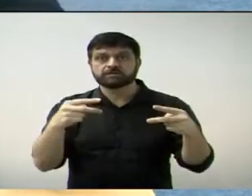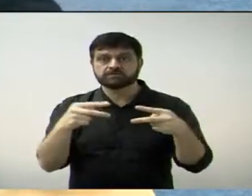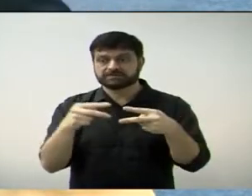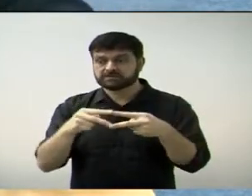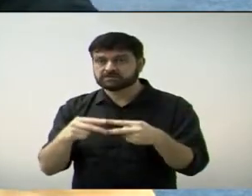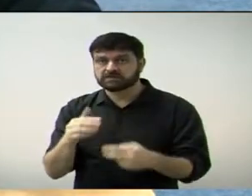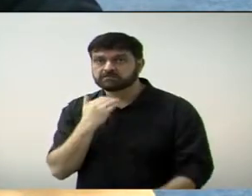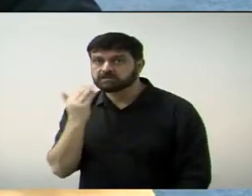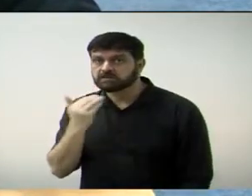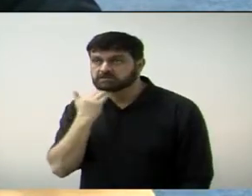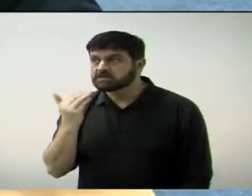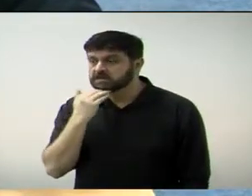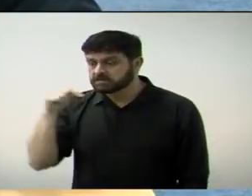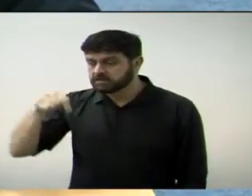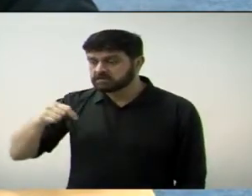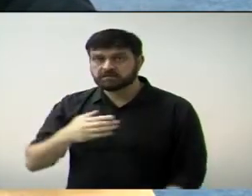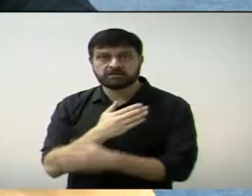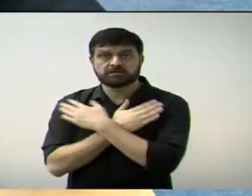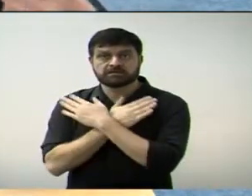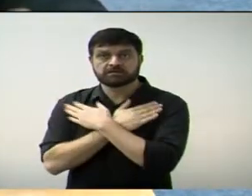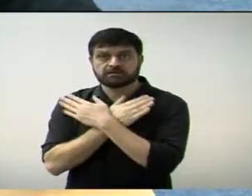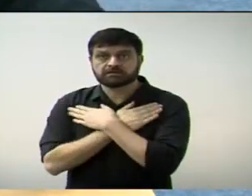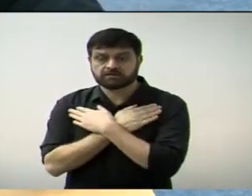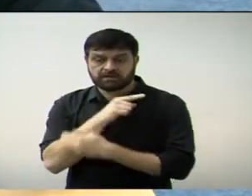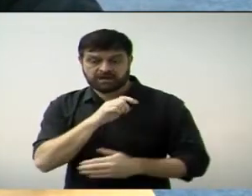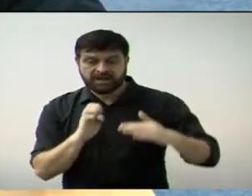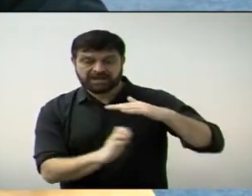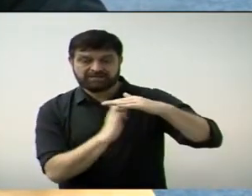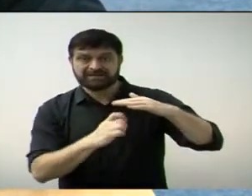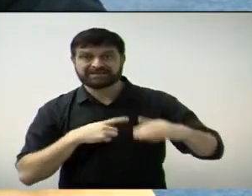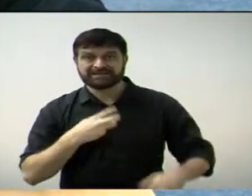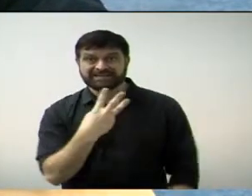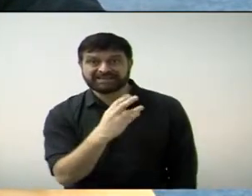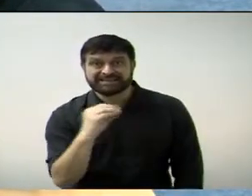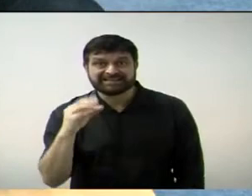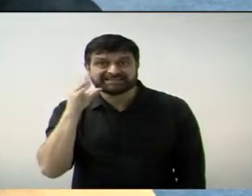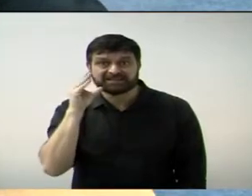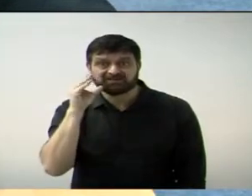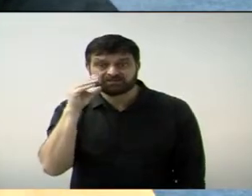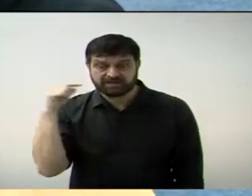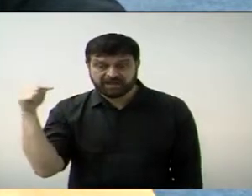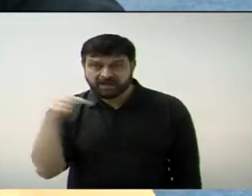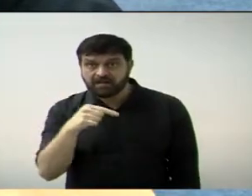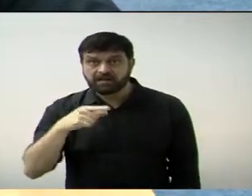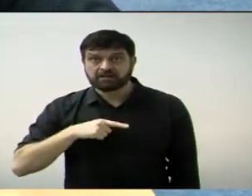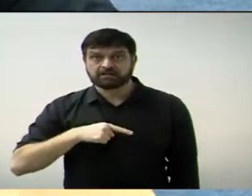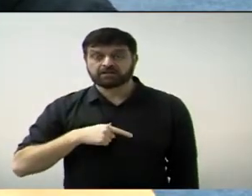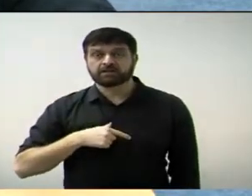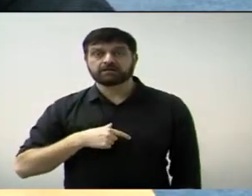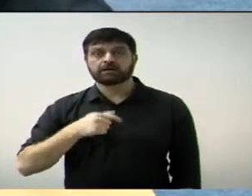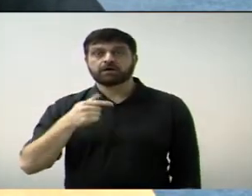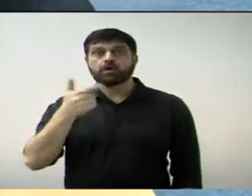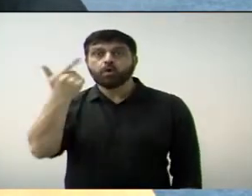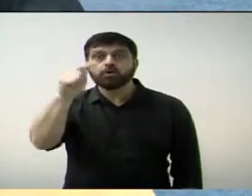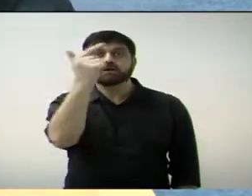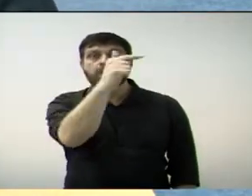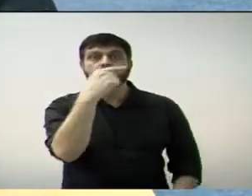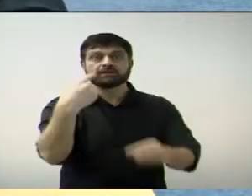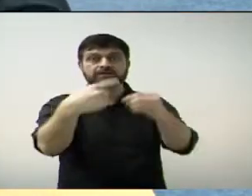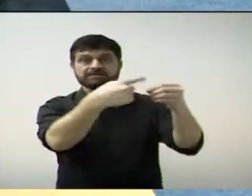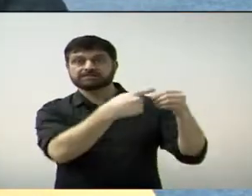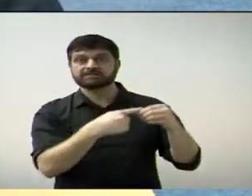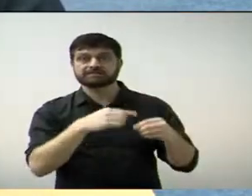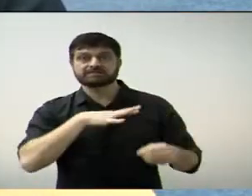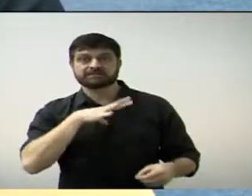desempregado. E aí gente vê hoje, na nossa cidade, um dos maiores... Vamos colocar assim...